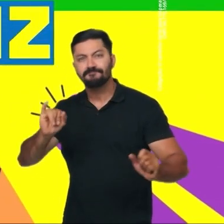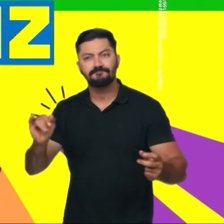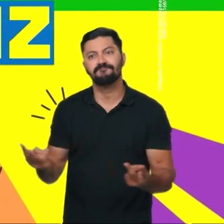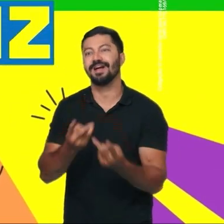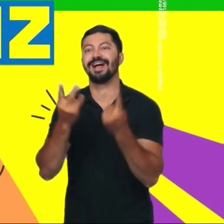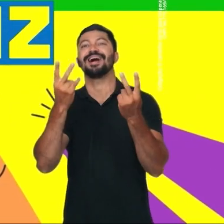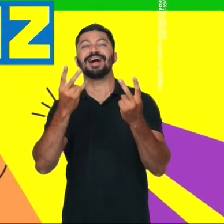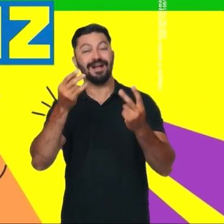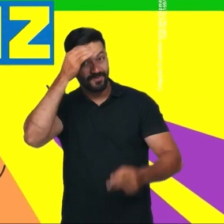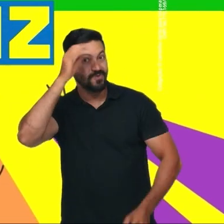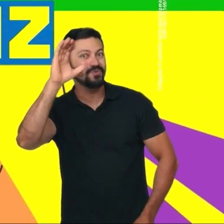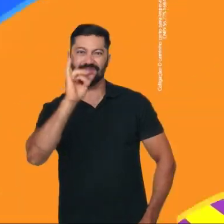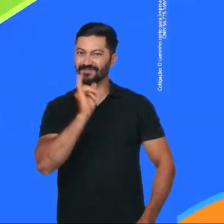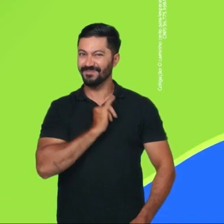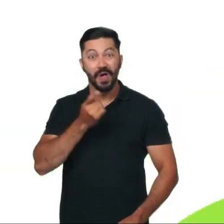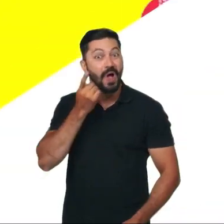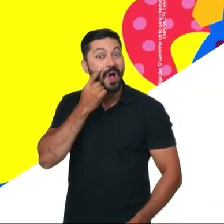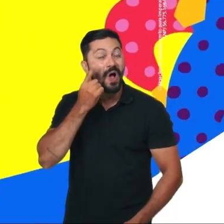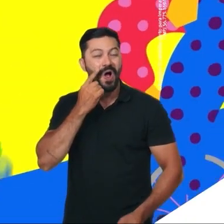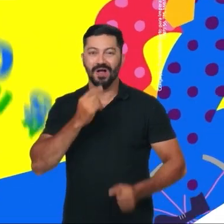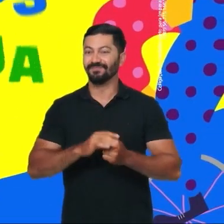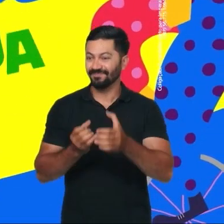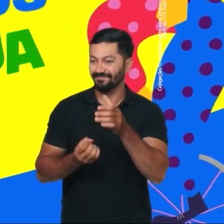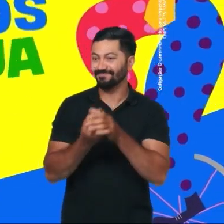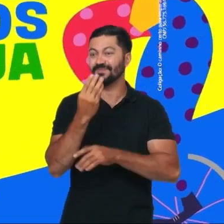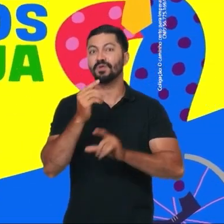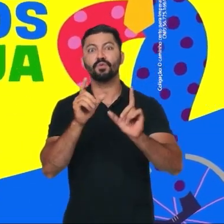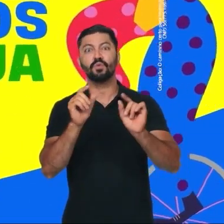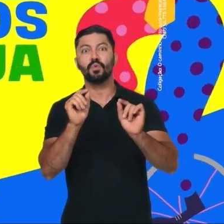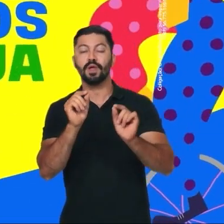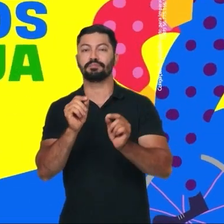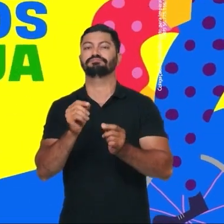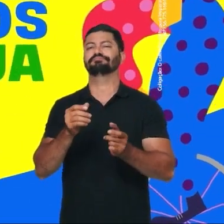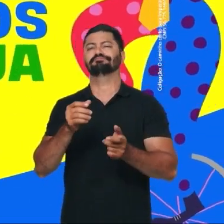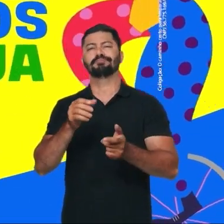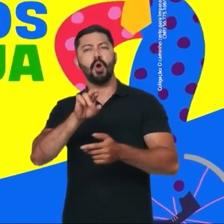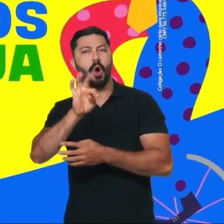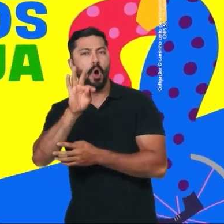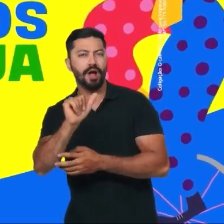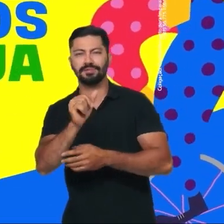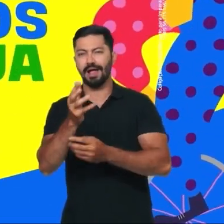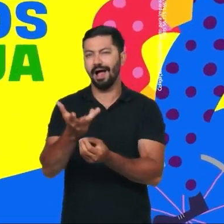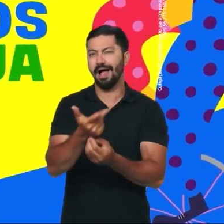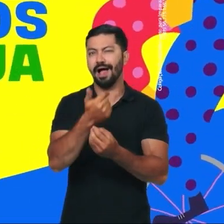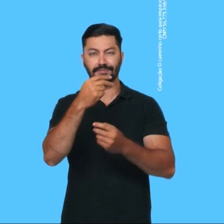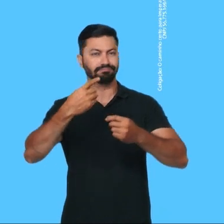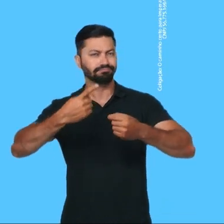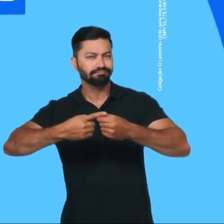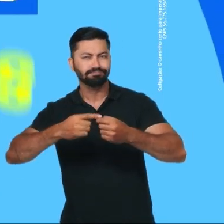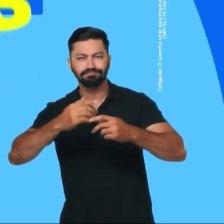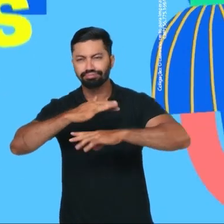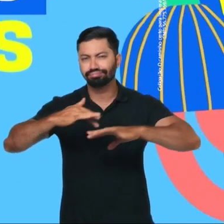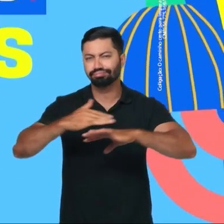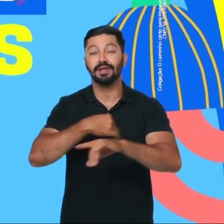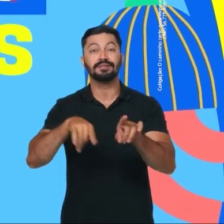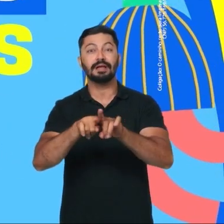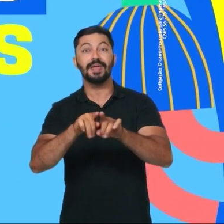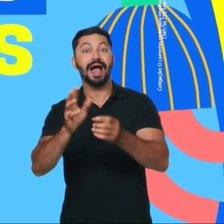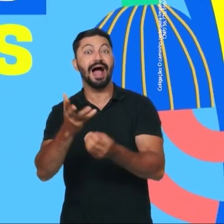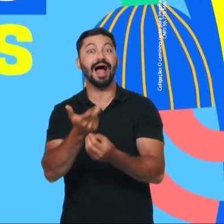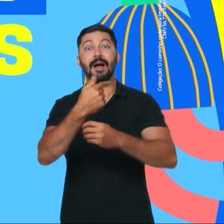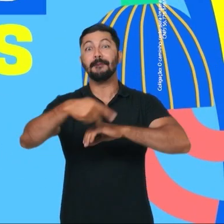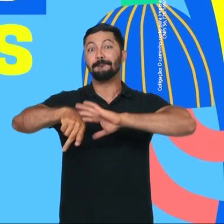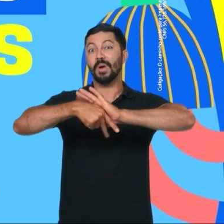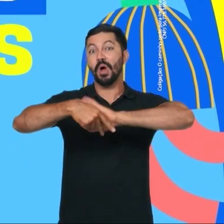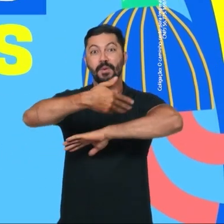cultura de Imperatriz. Confira! Implantação da Rota de Arte Urbana, valorizando os artistas de rua. Criação do Projeto Teatro